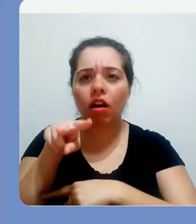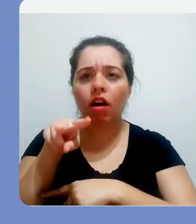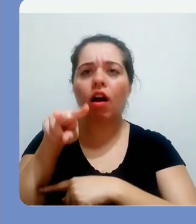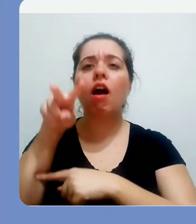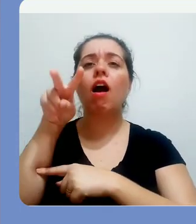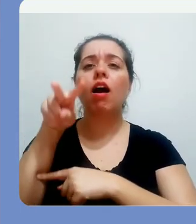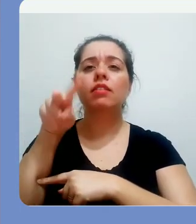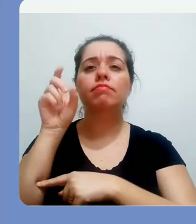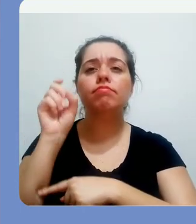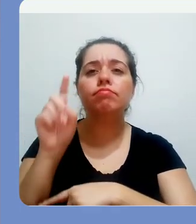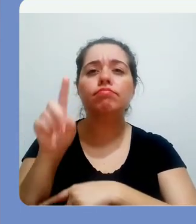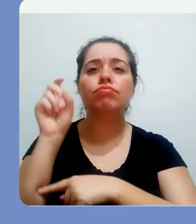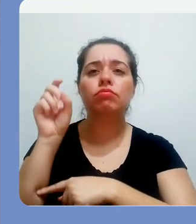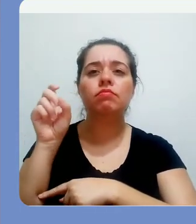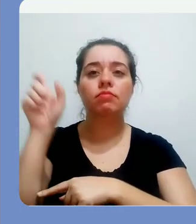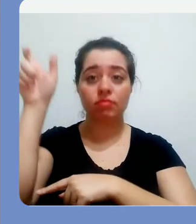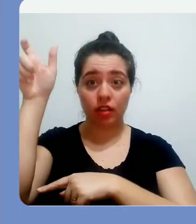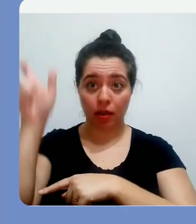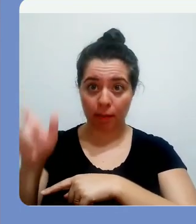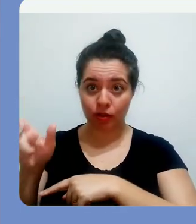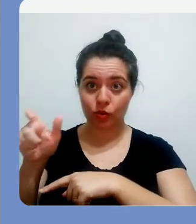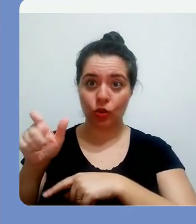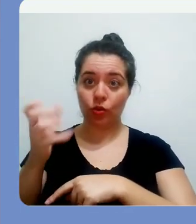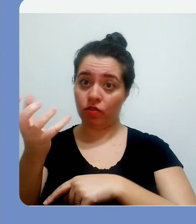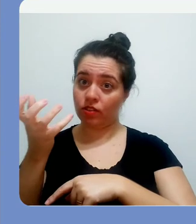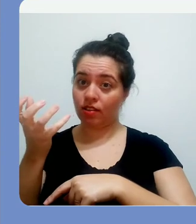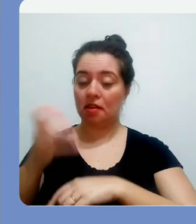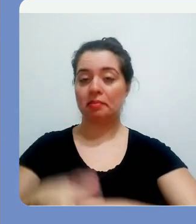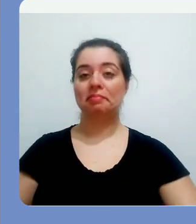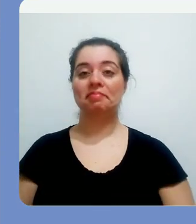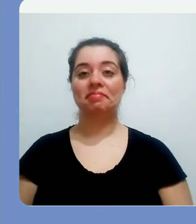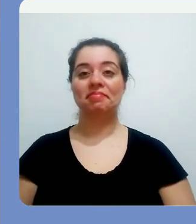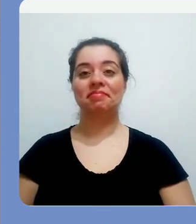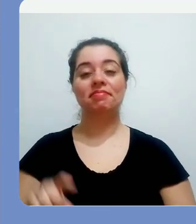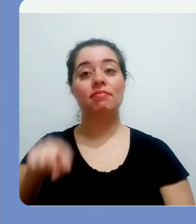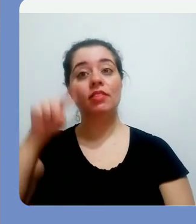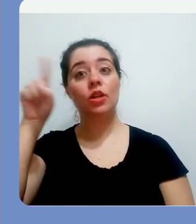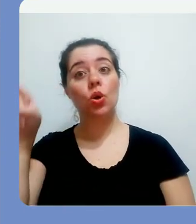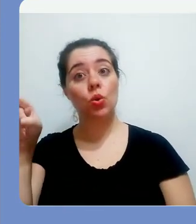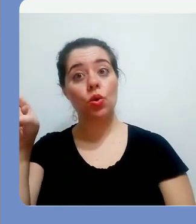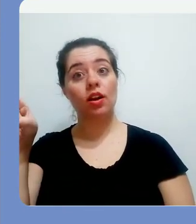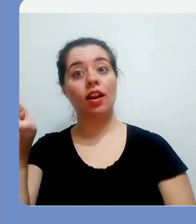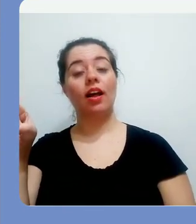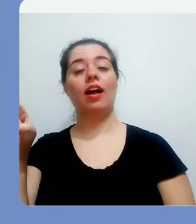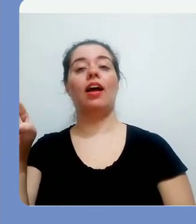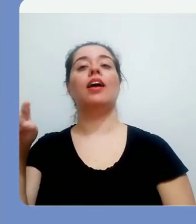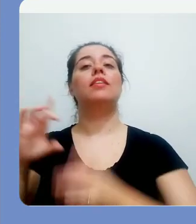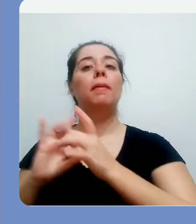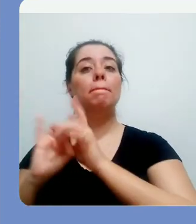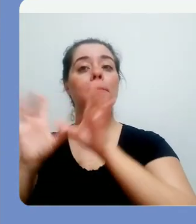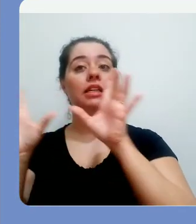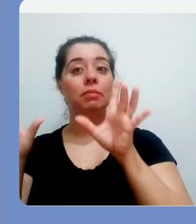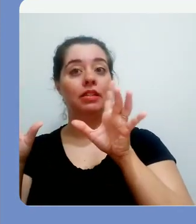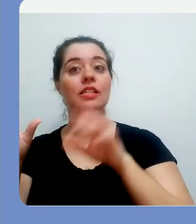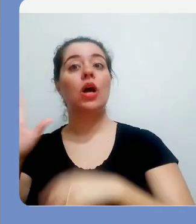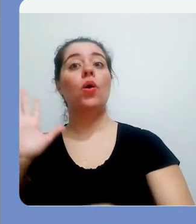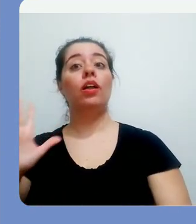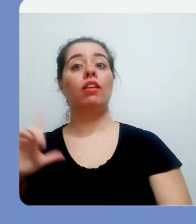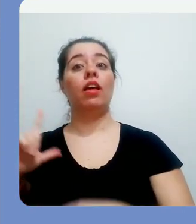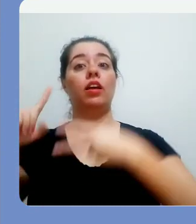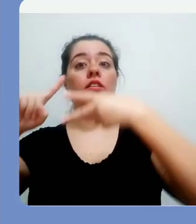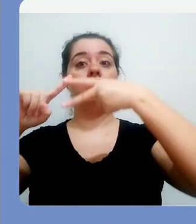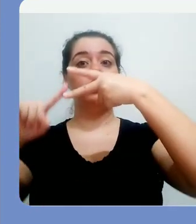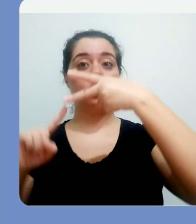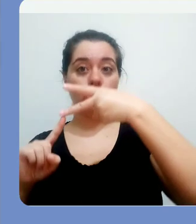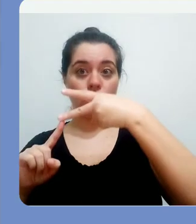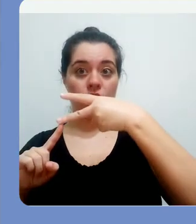digitar então as palavras relacionadas e seleciona o usuário com que você deseja compartilhar. Aqui nas opções de permissão, já